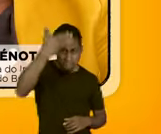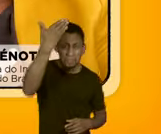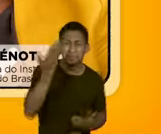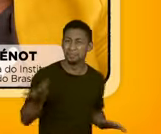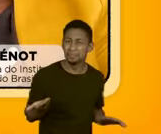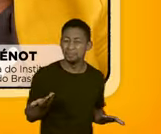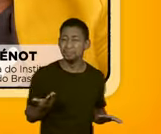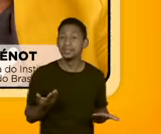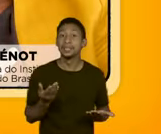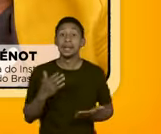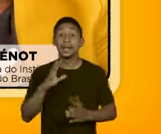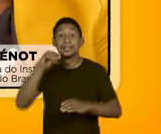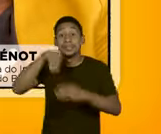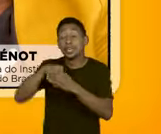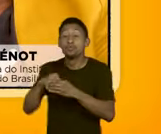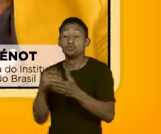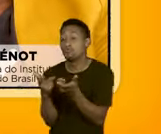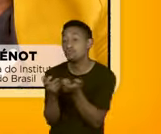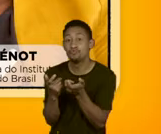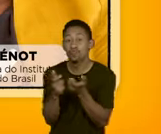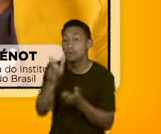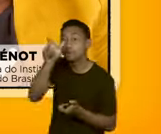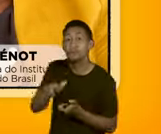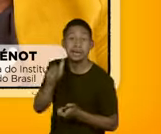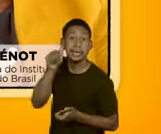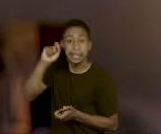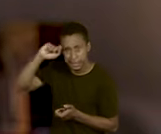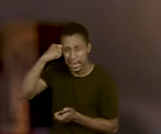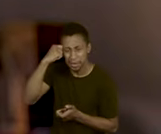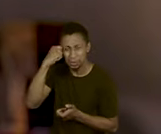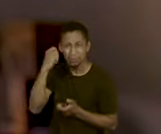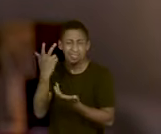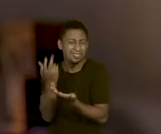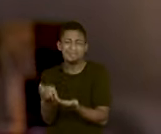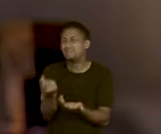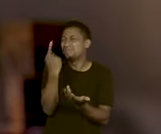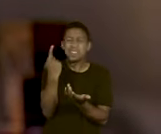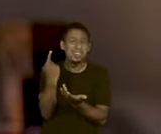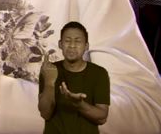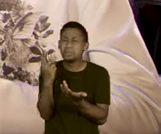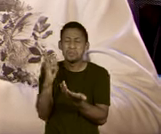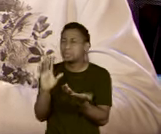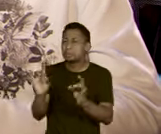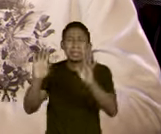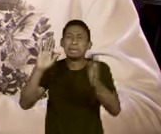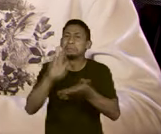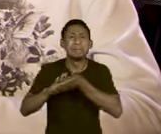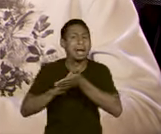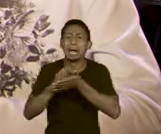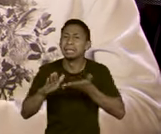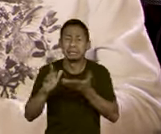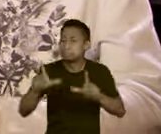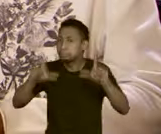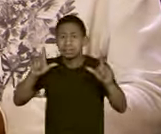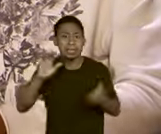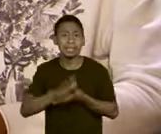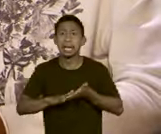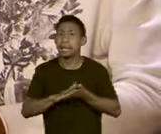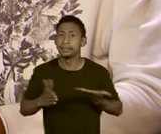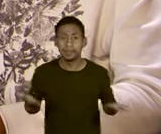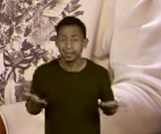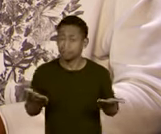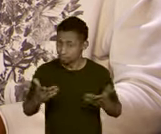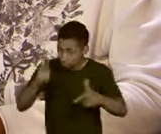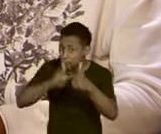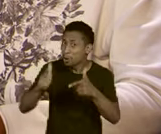E os negros no jogo eram os personagens de figuração, sabe? Não tinha um personagem negro com destaque. Um grave